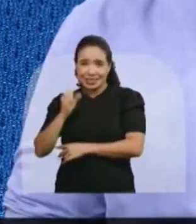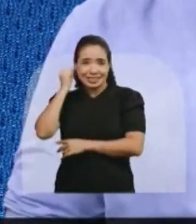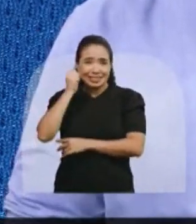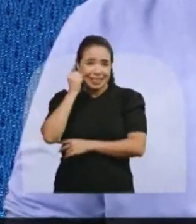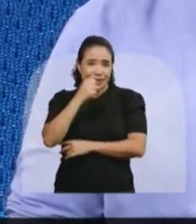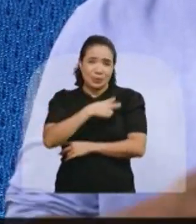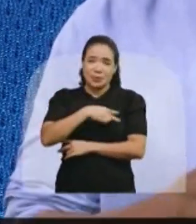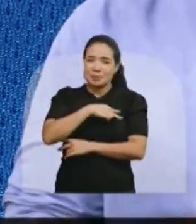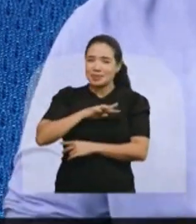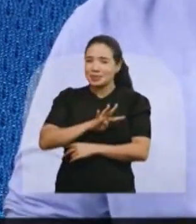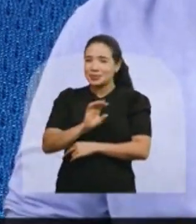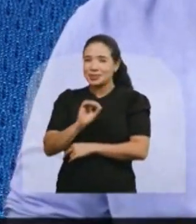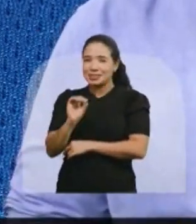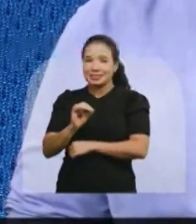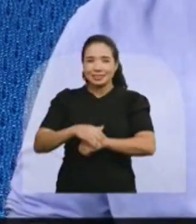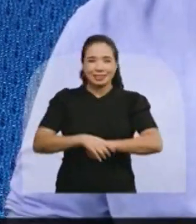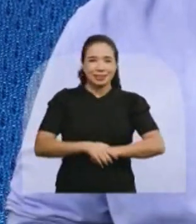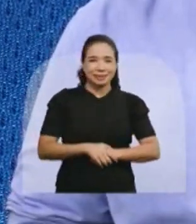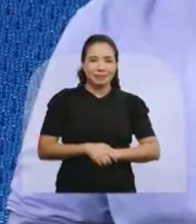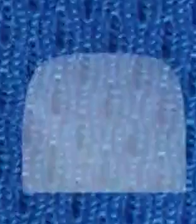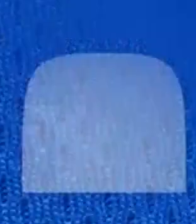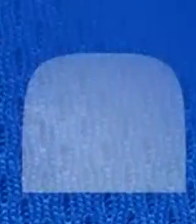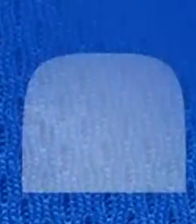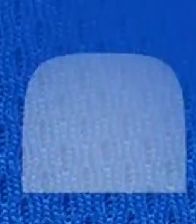4790, senador Amasta 400.